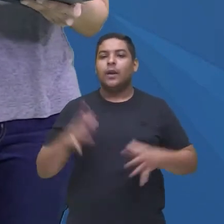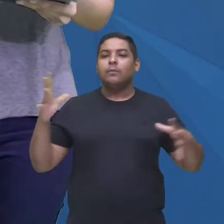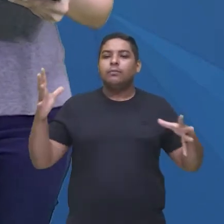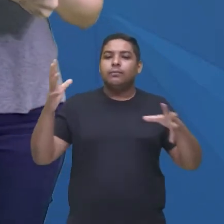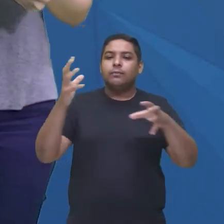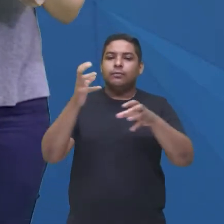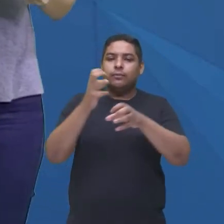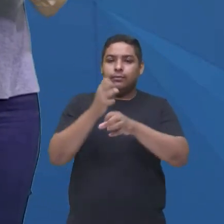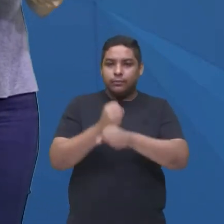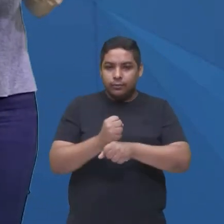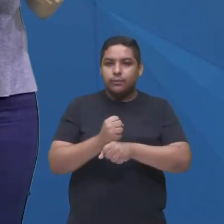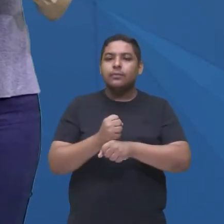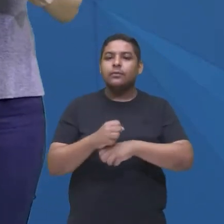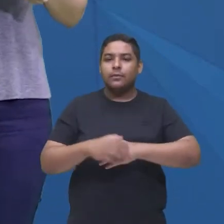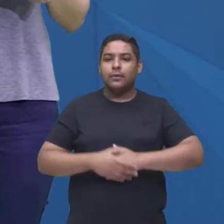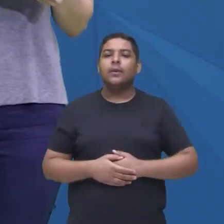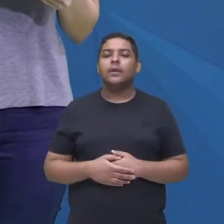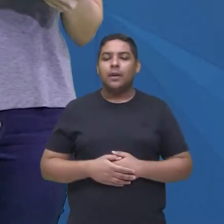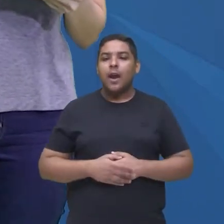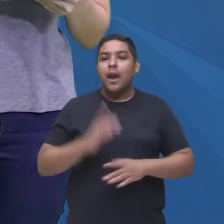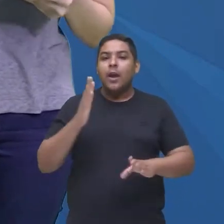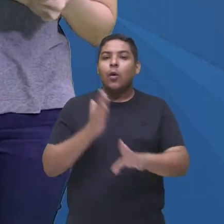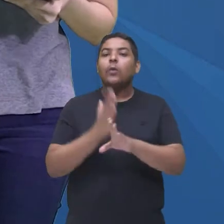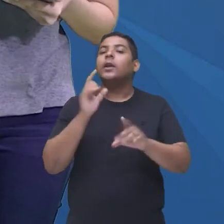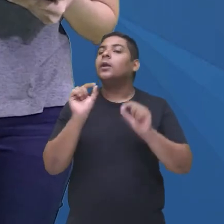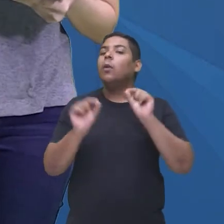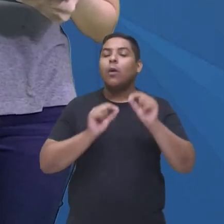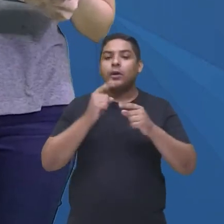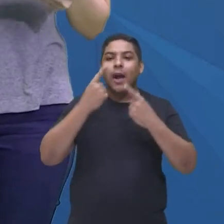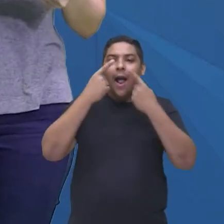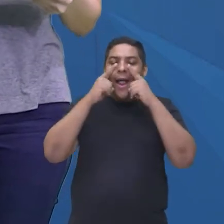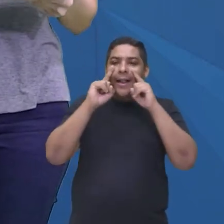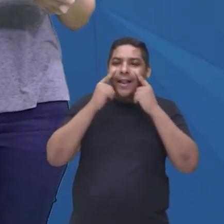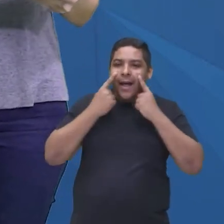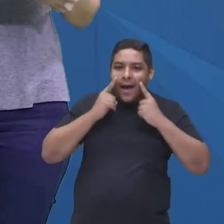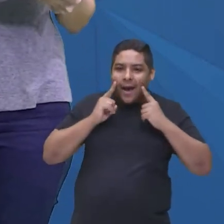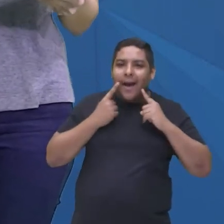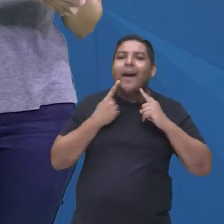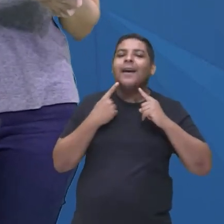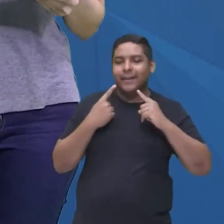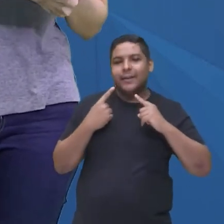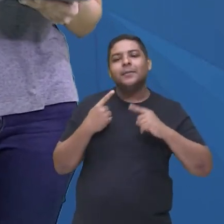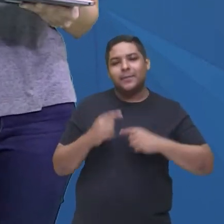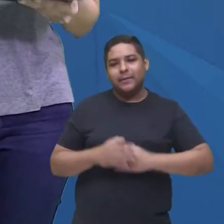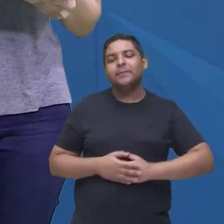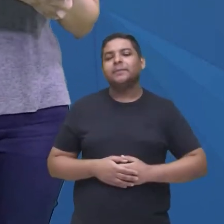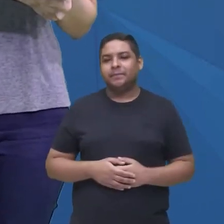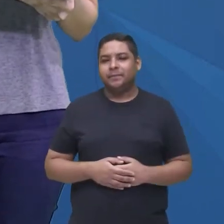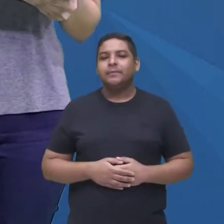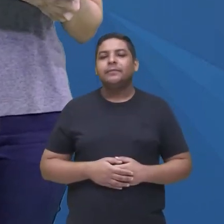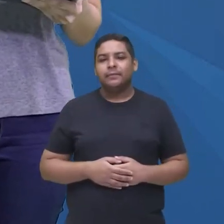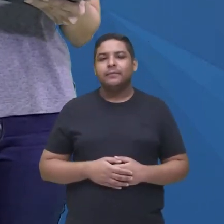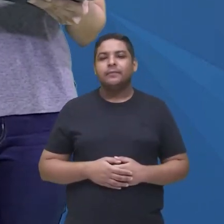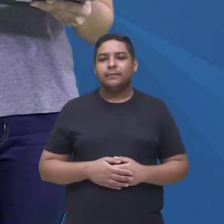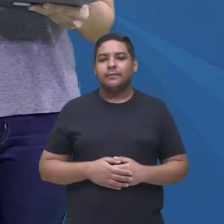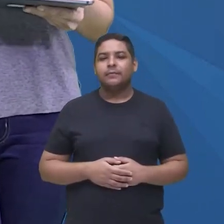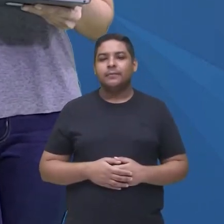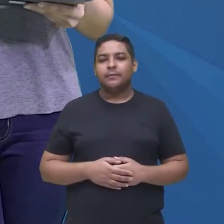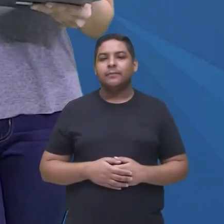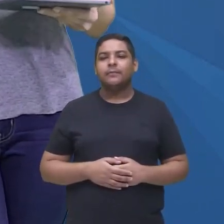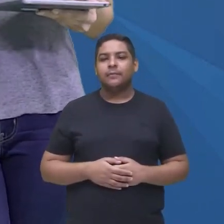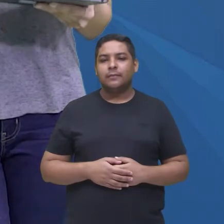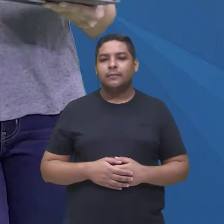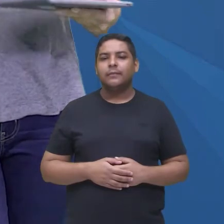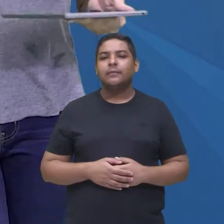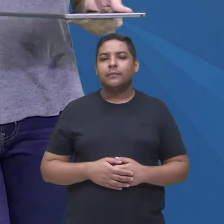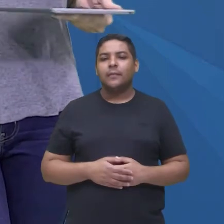ali na lágrima, né, a Felina é o nome da música, ou também a composição desses três elementos químicos aí pra compor o último